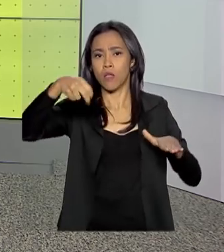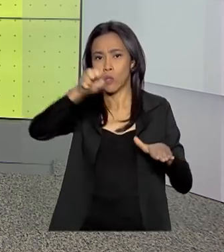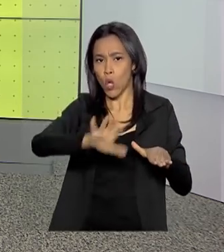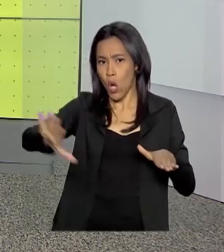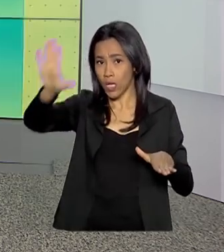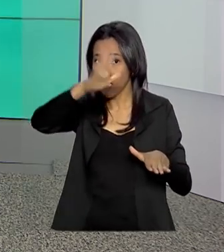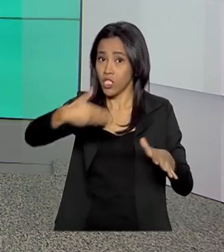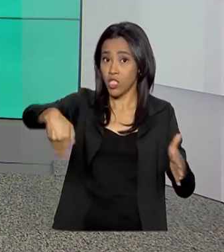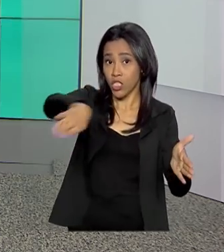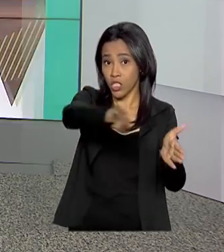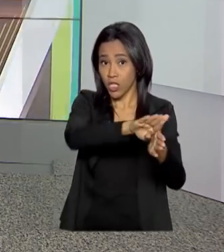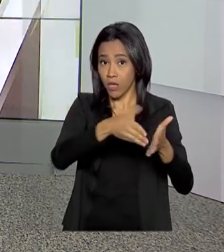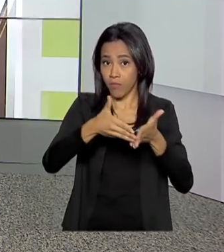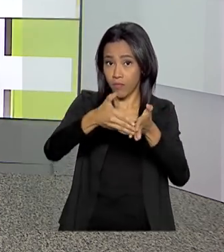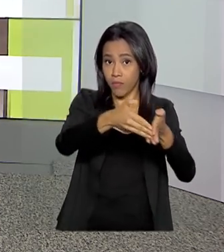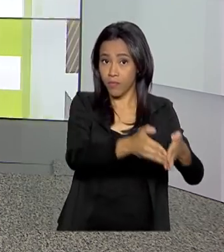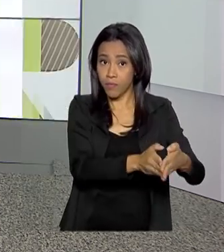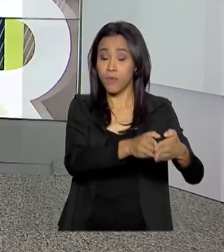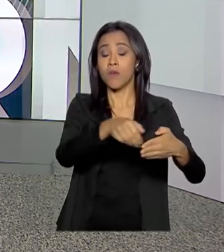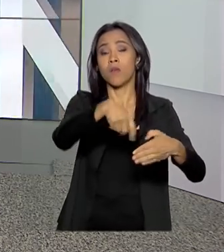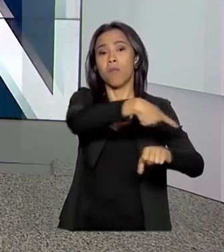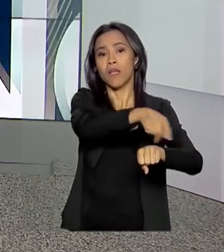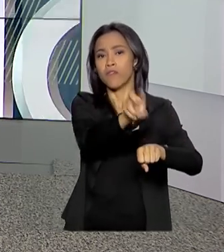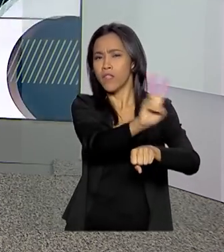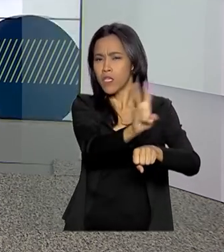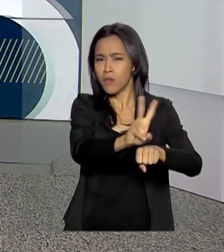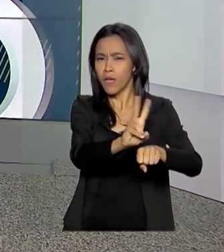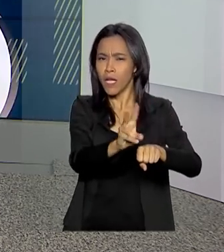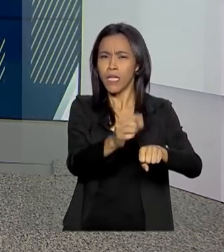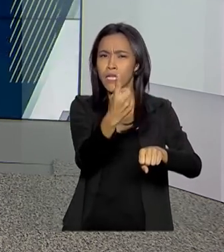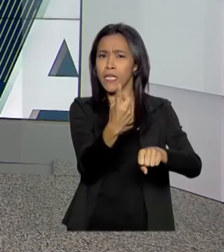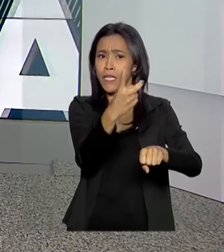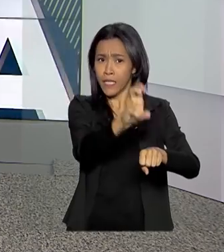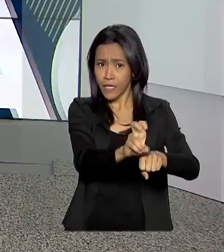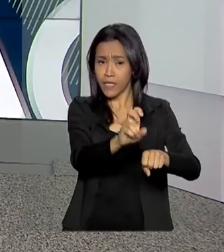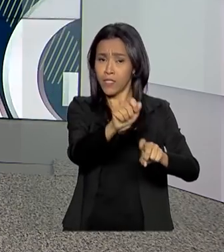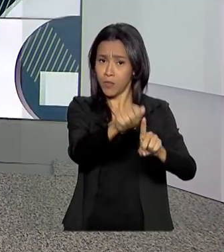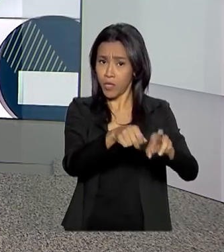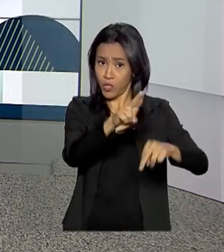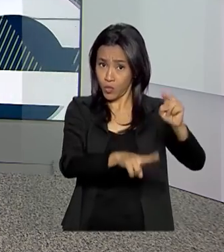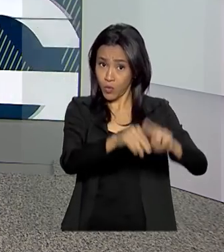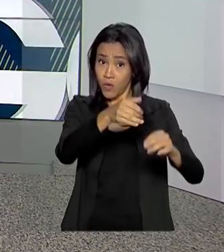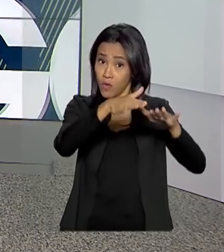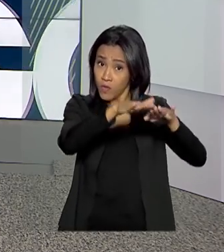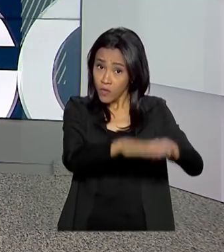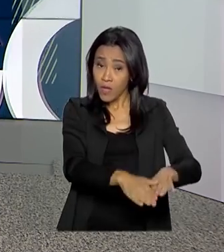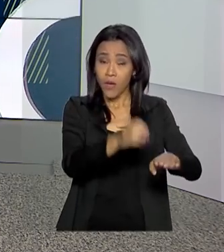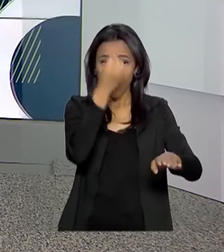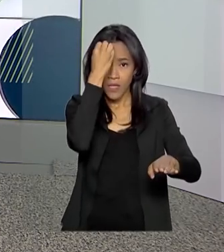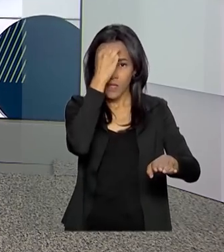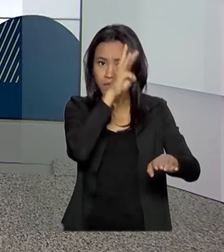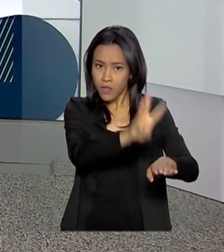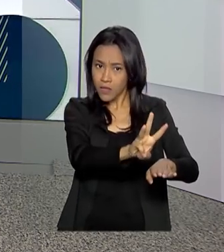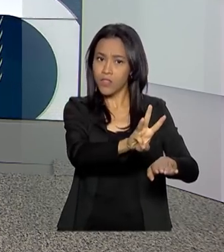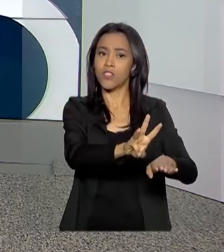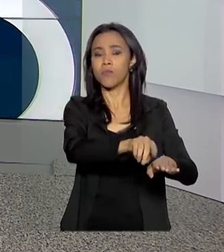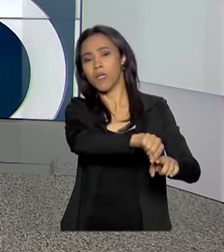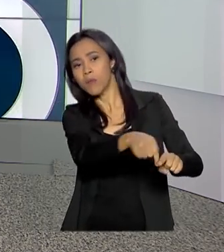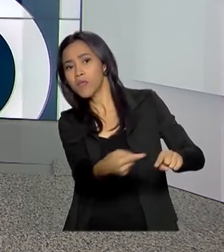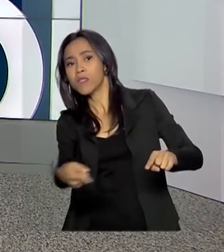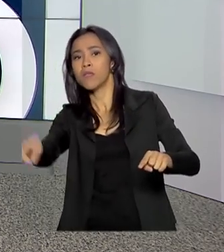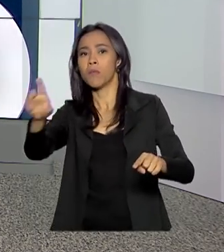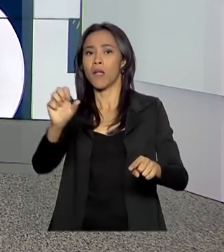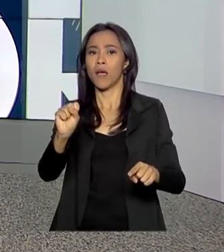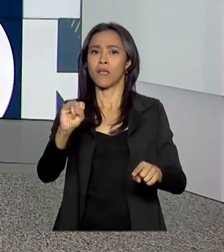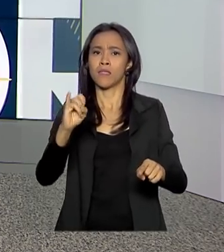atracado na Venezuela no dia 15 de julho, onde ficou por três dias antes de seguir para Singapura. O derramamento investigado